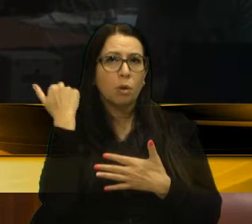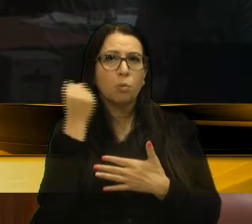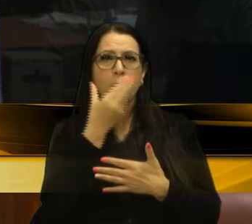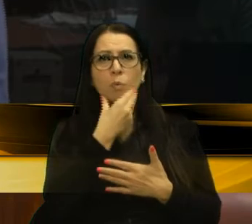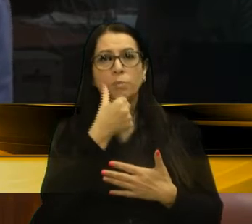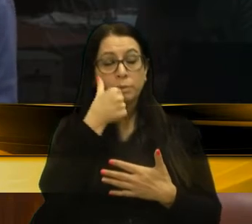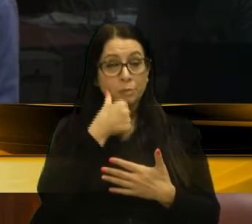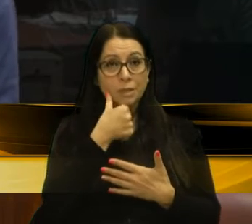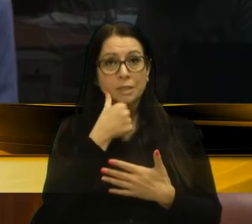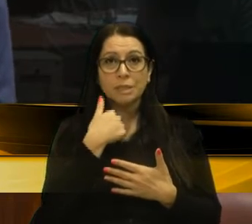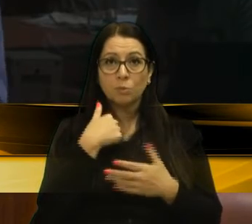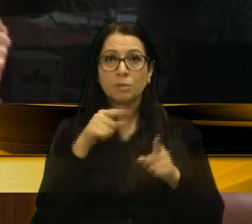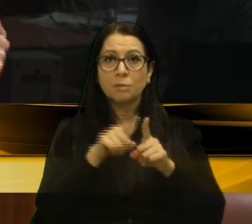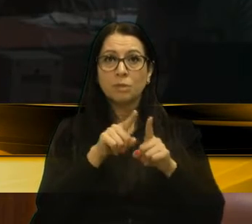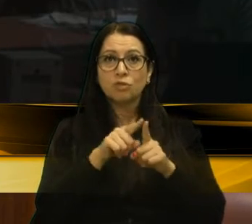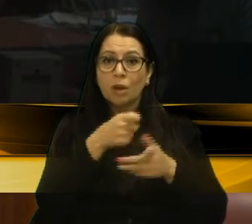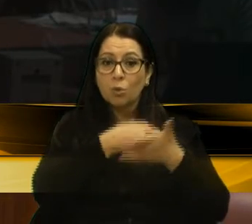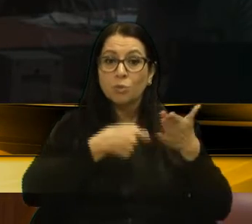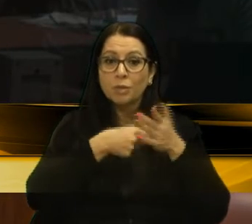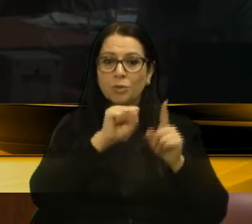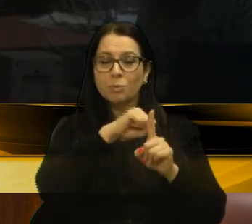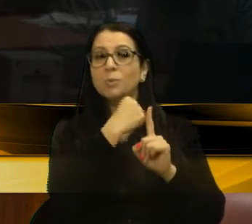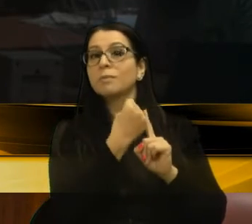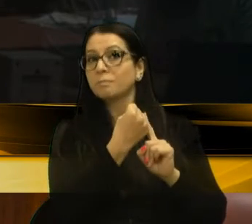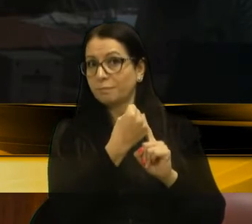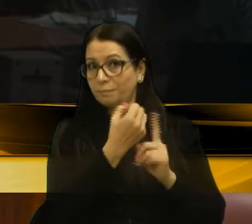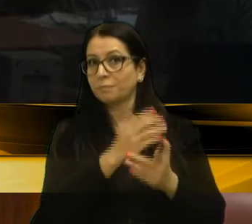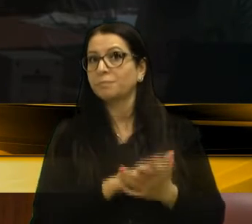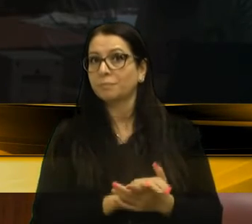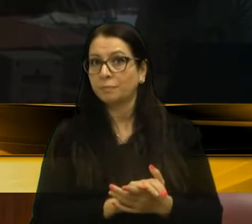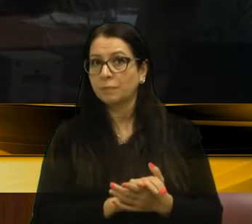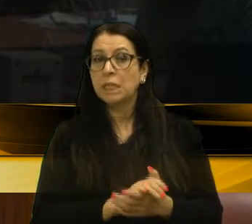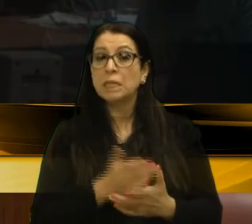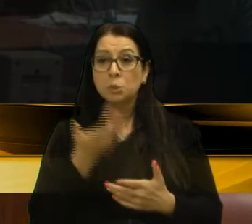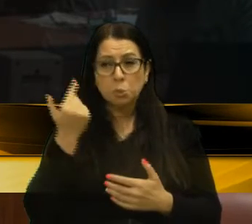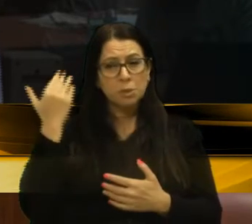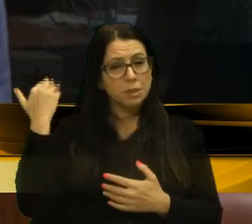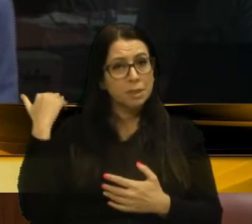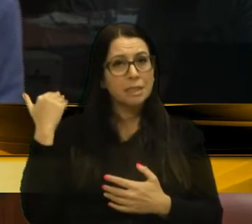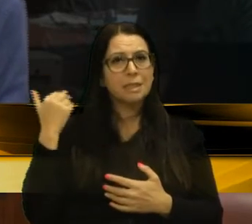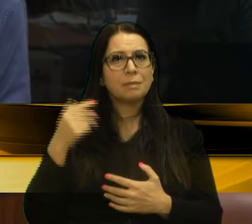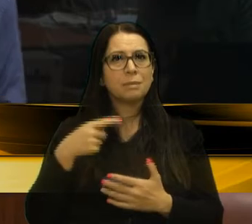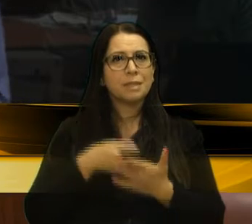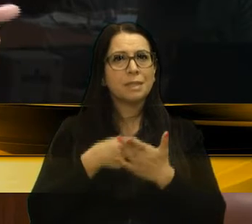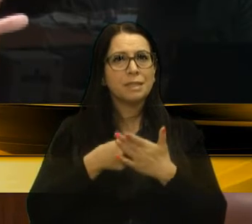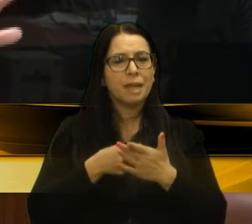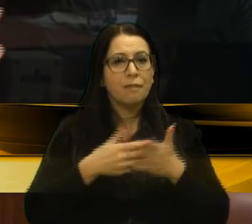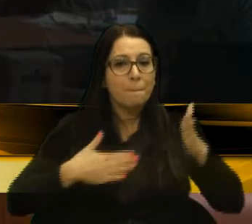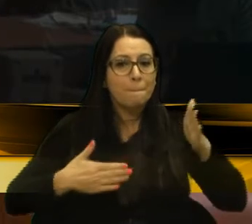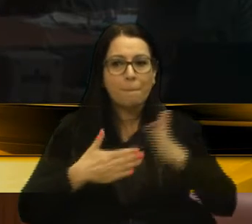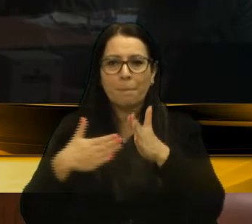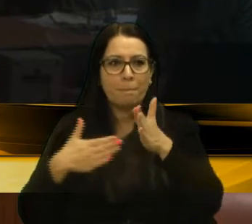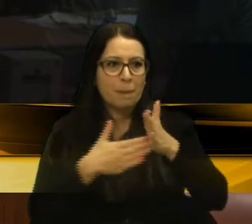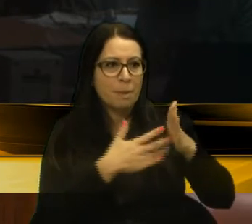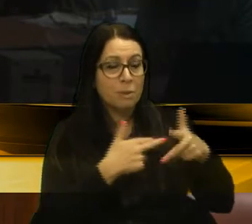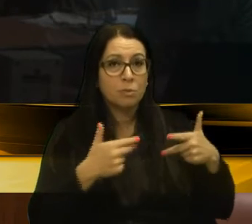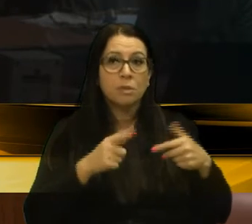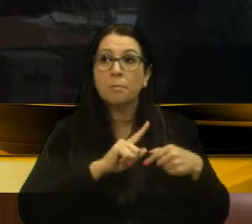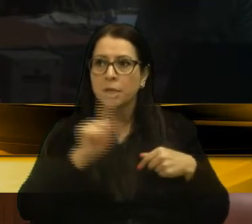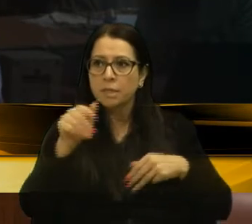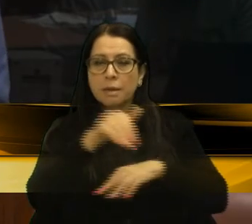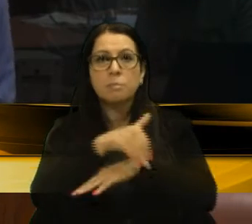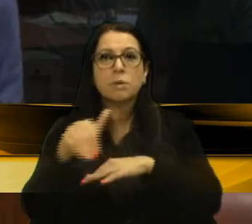e mulheres, eu também já era um lutador social. E, naquele tempo, tentava-se barrar algumas coisas, mas ia para a rua